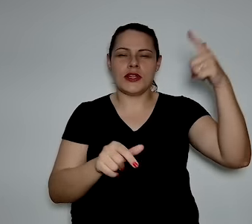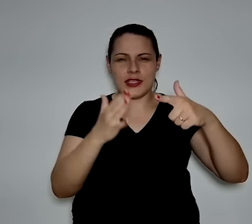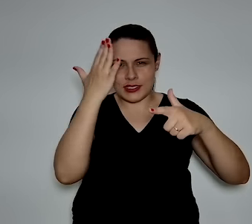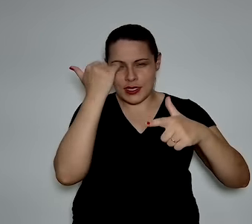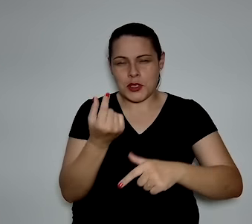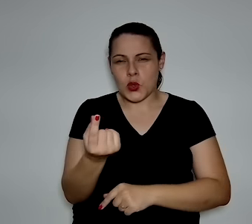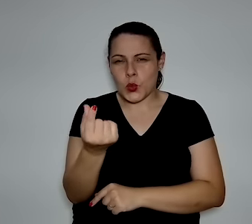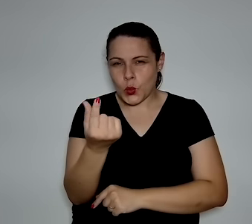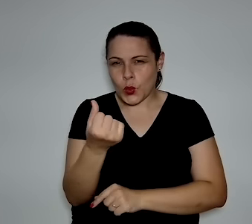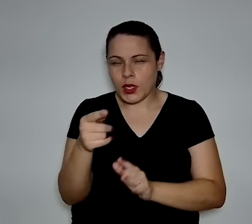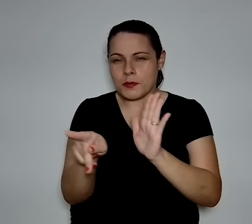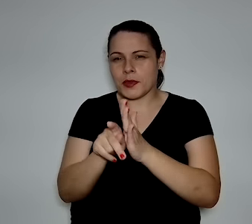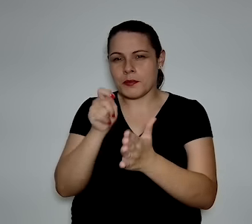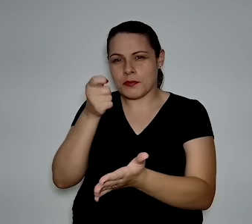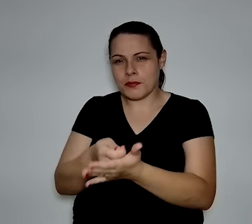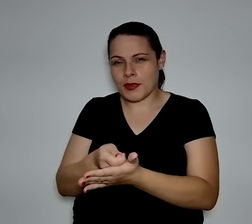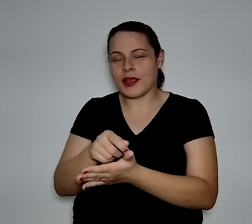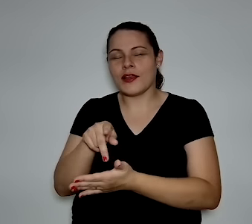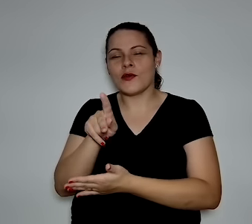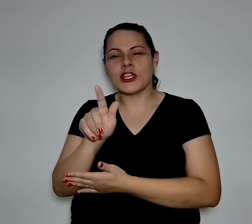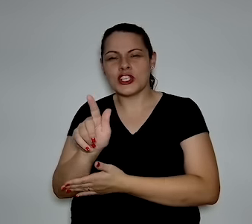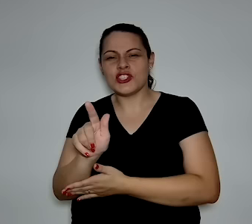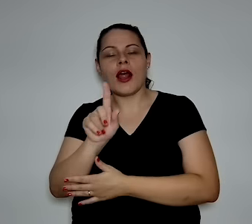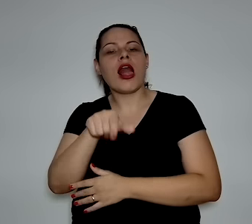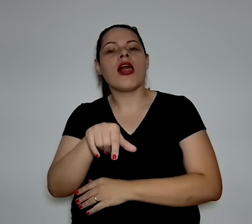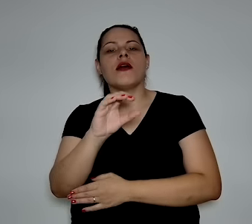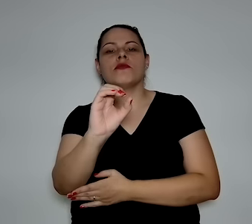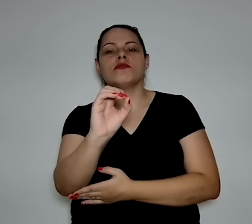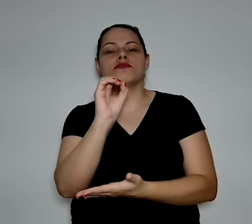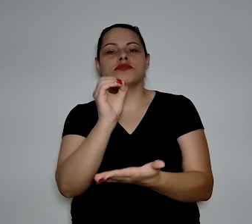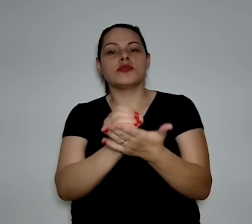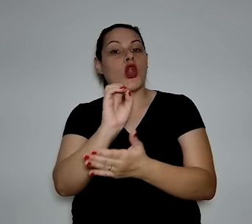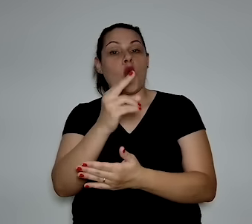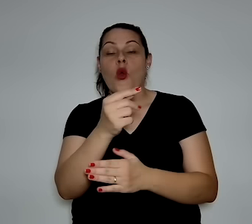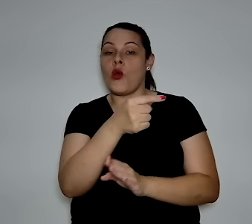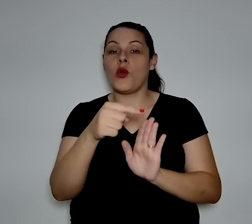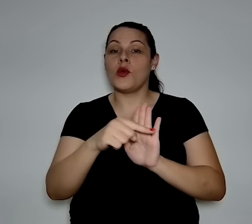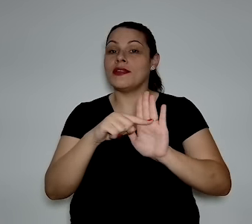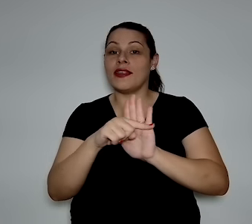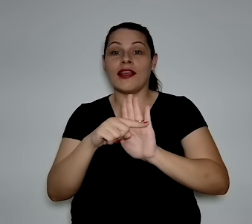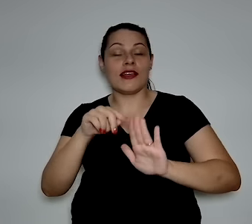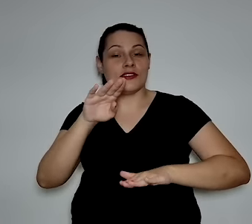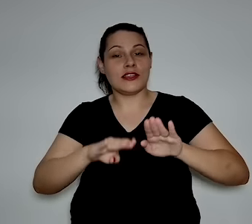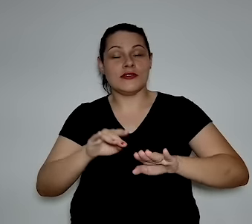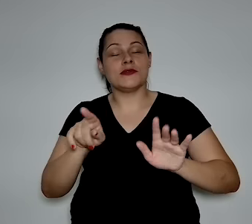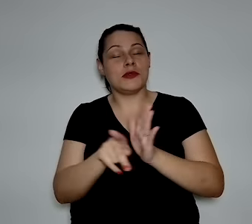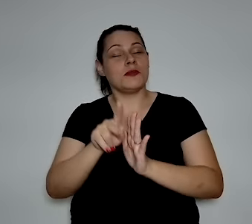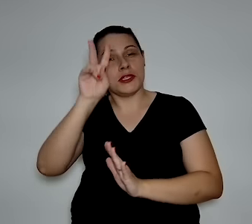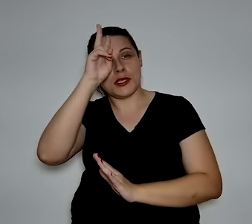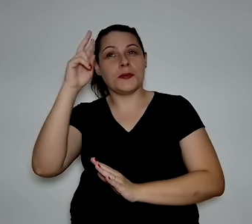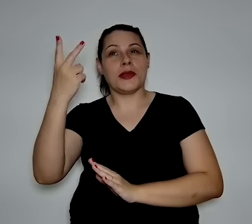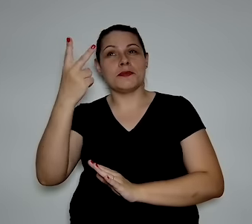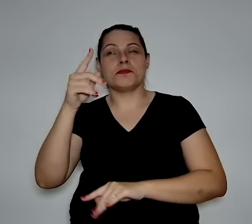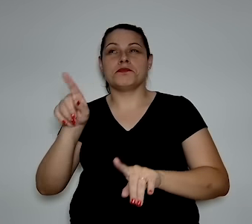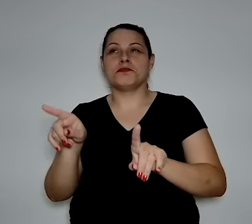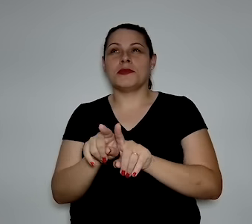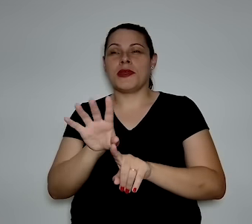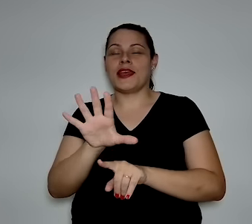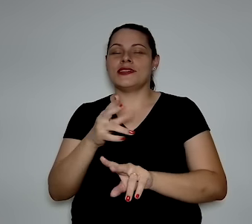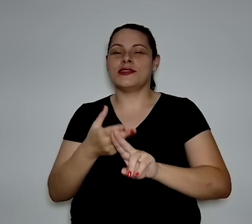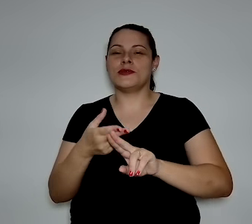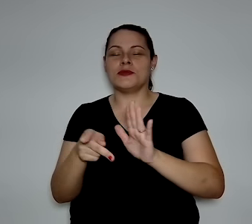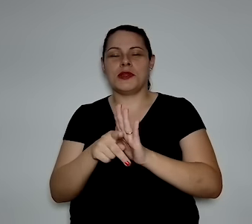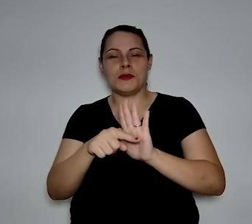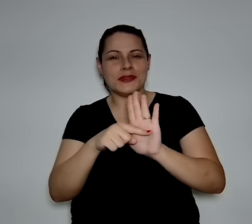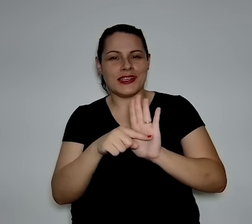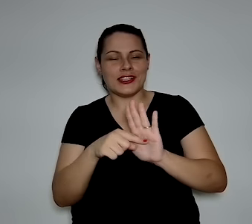sabe quanto seria o quilo do hidrogênio verde, Rodrigo? Zero. Ou até negativo. É até uma hipótese que